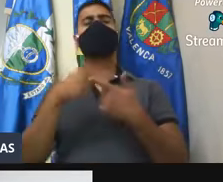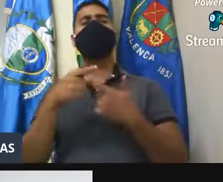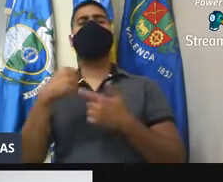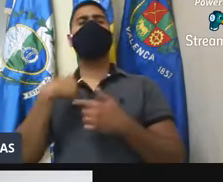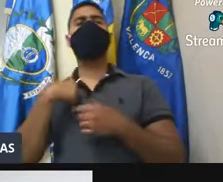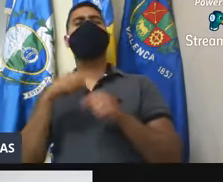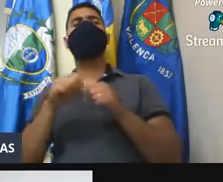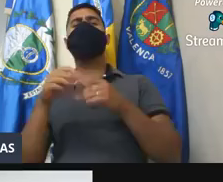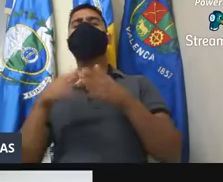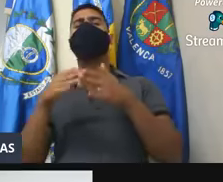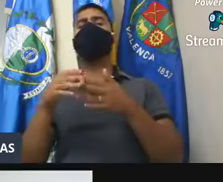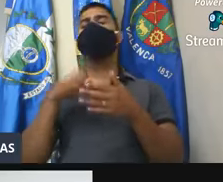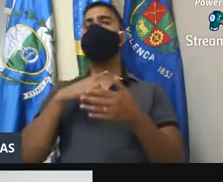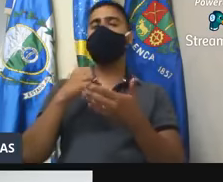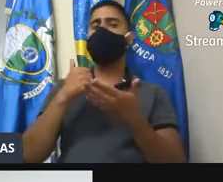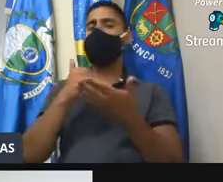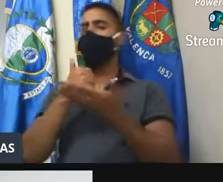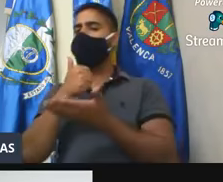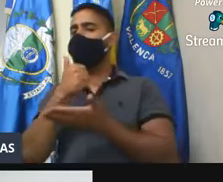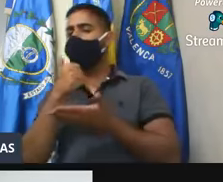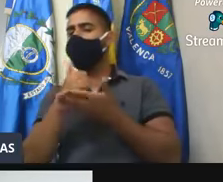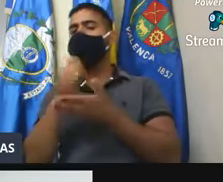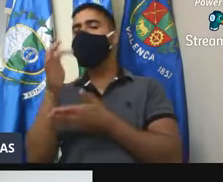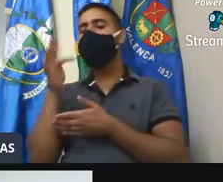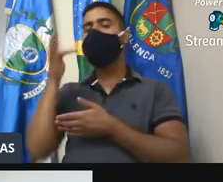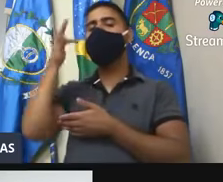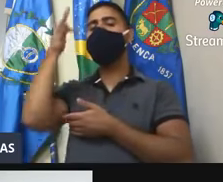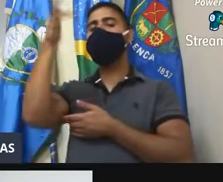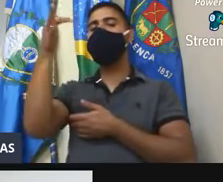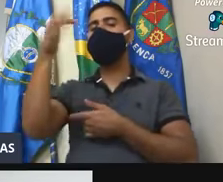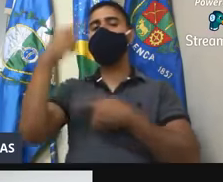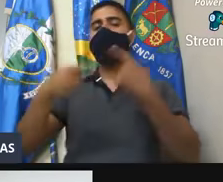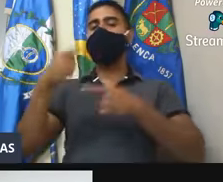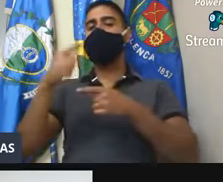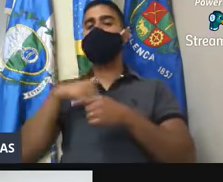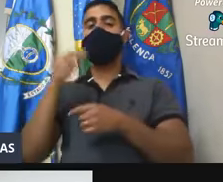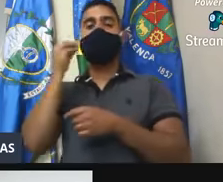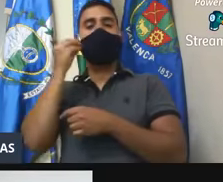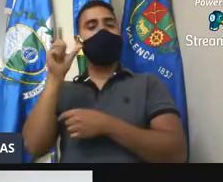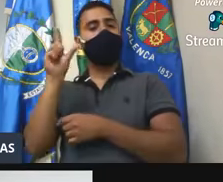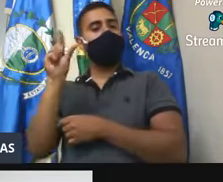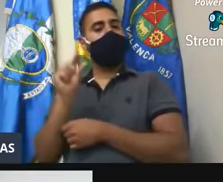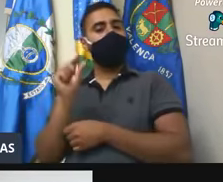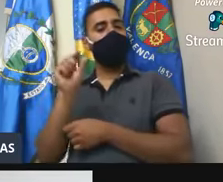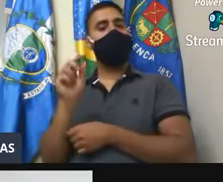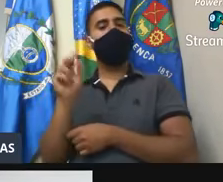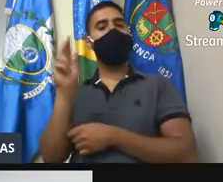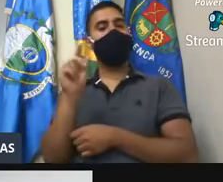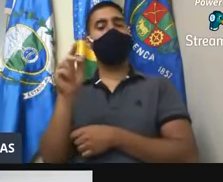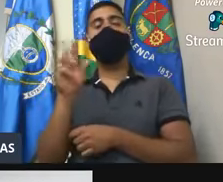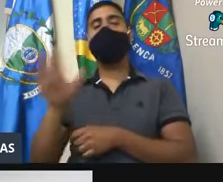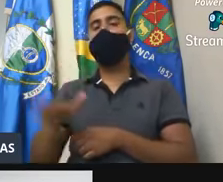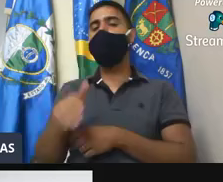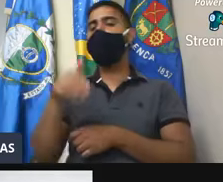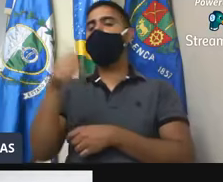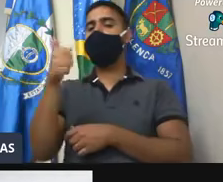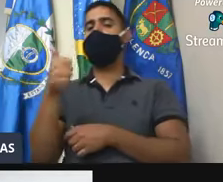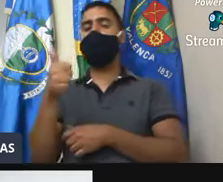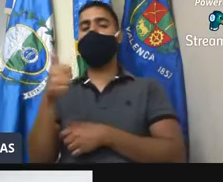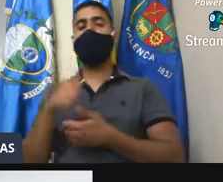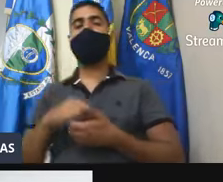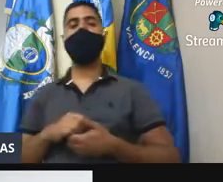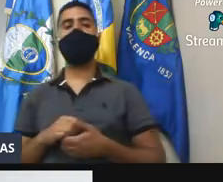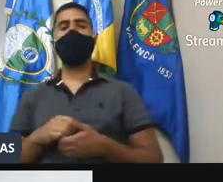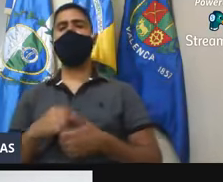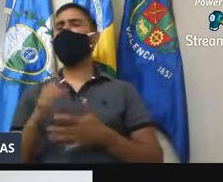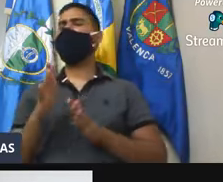para basear uma política pública futura de contenção de gastos, melhoria de arrecadação. Não